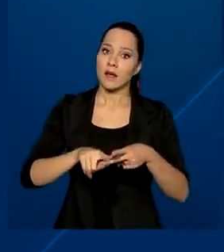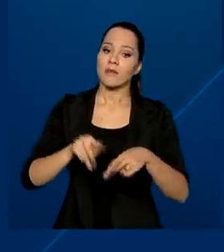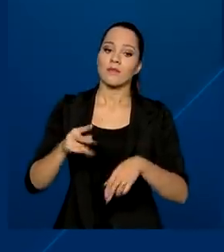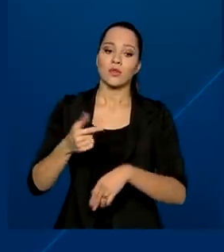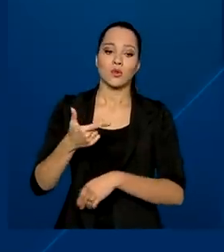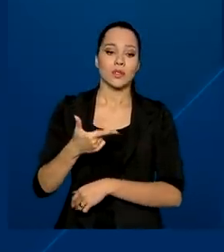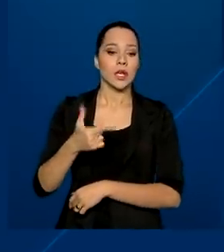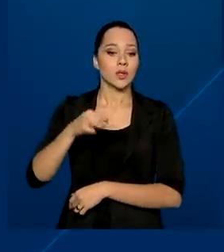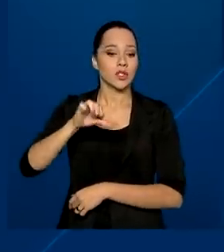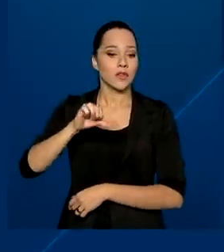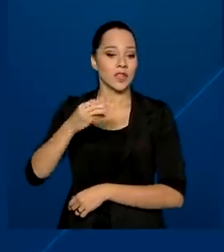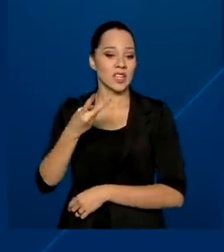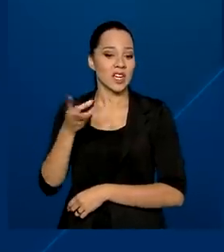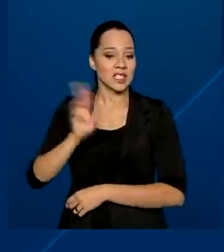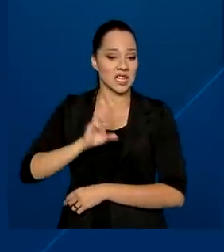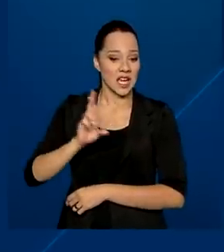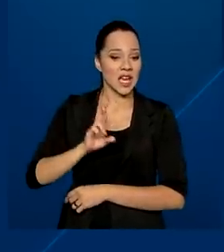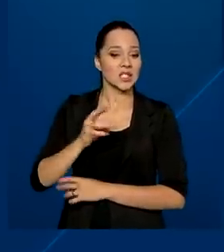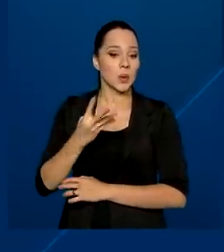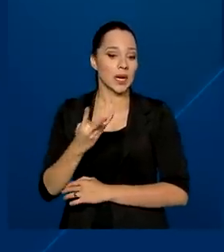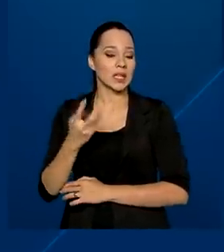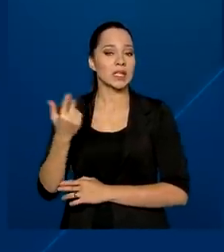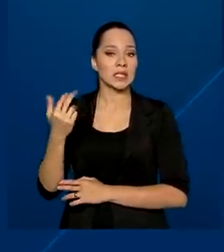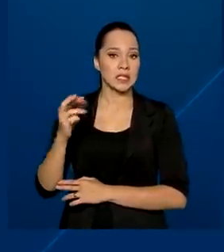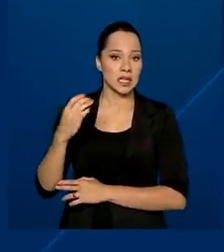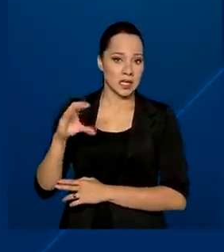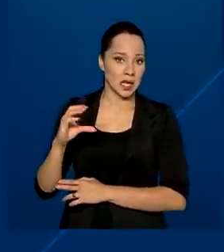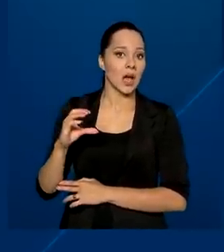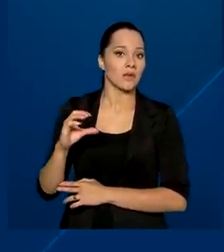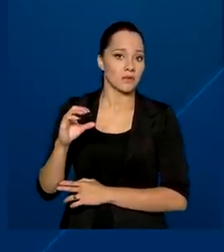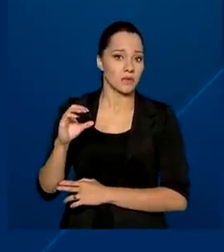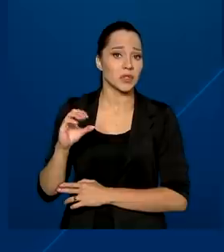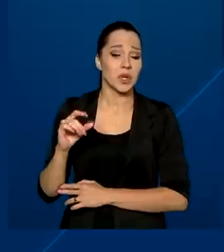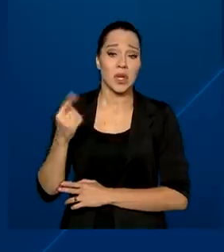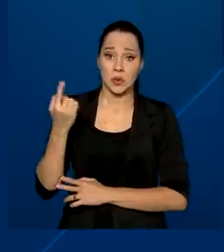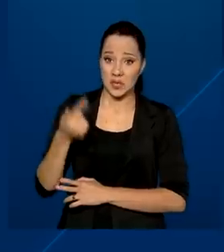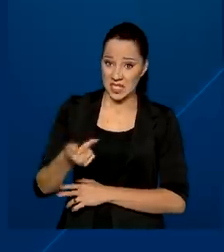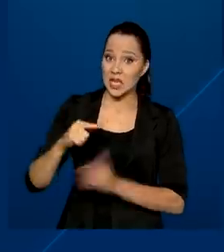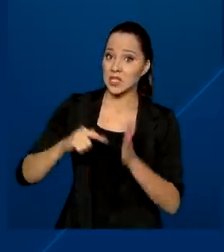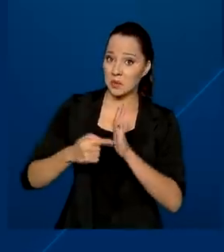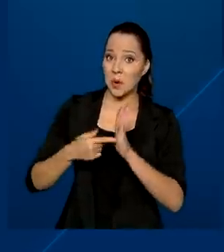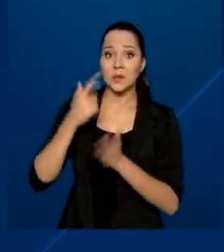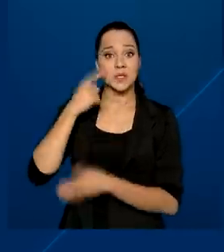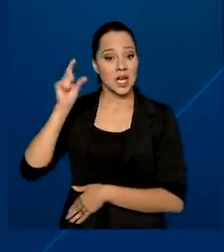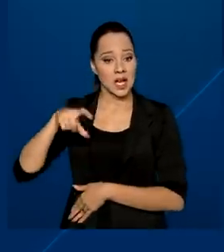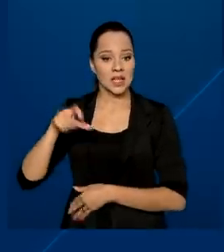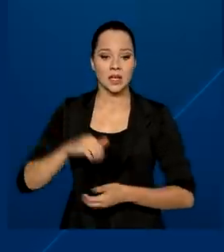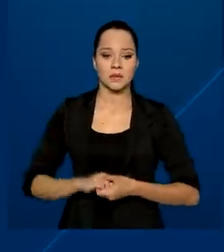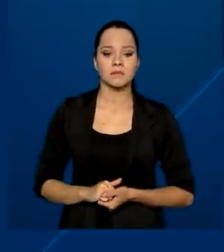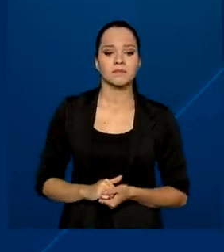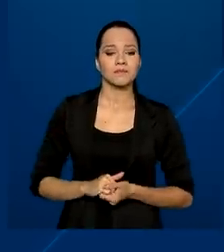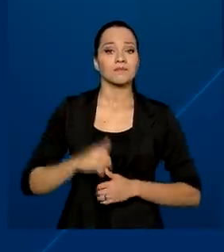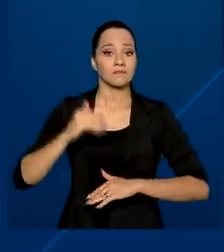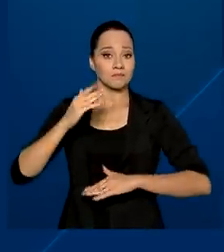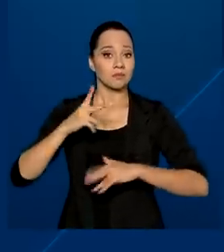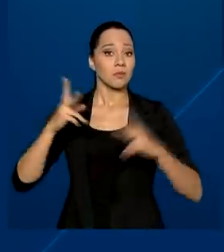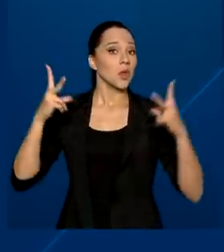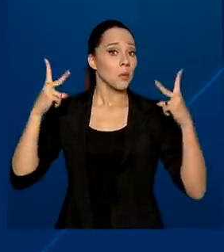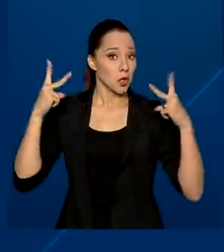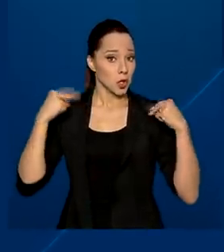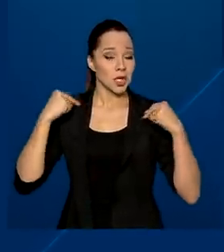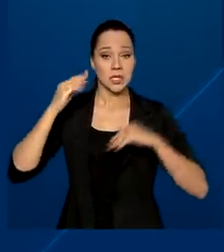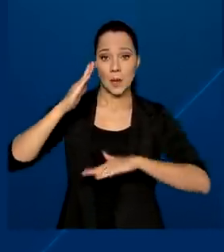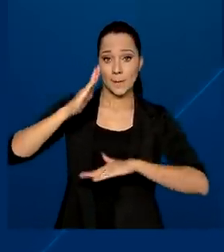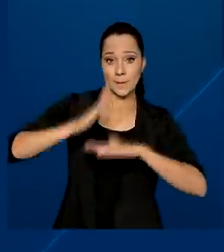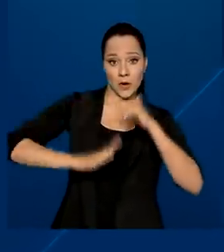293,47, com 7 pontos na carteira. Motoristas profissionais terão